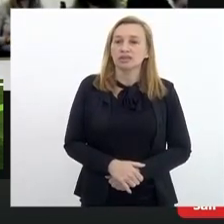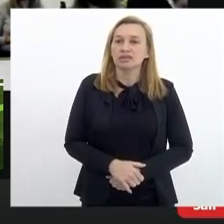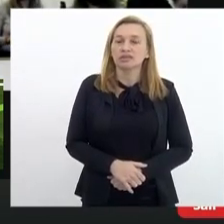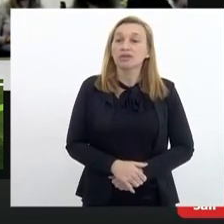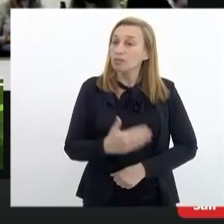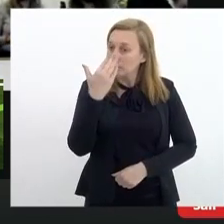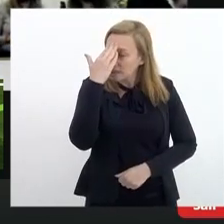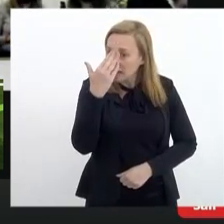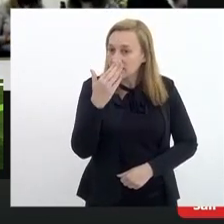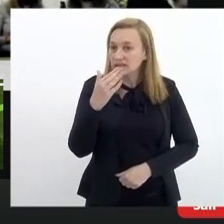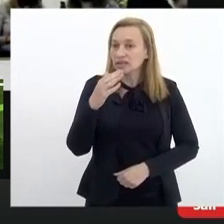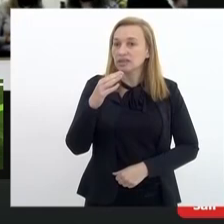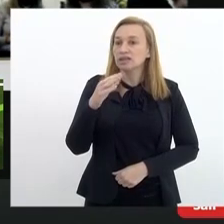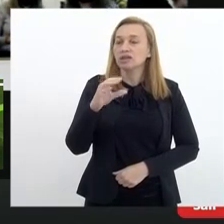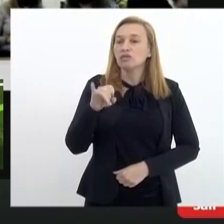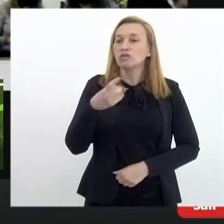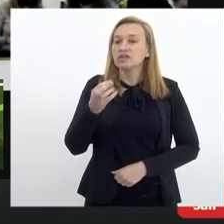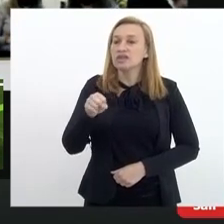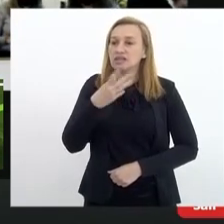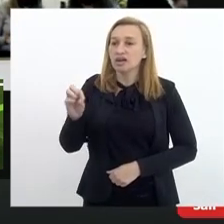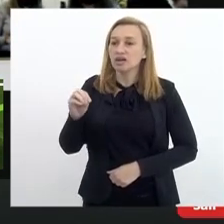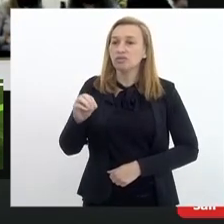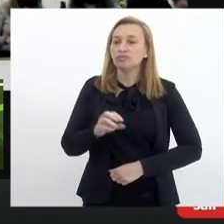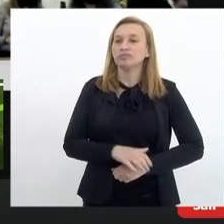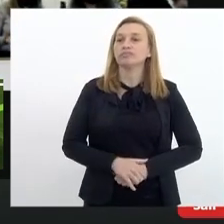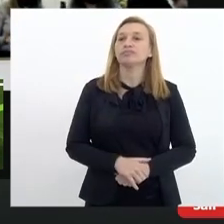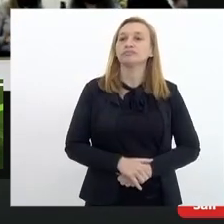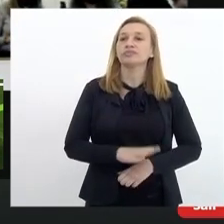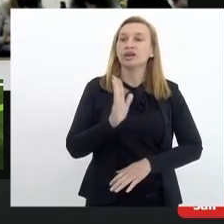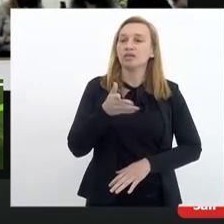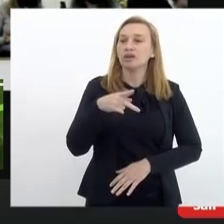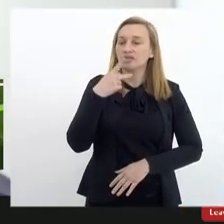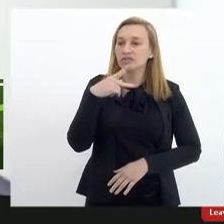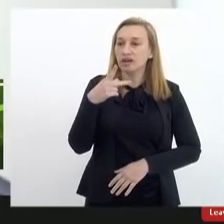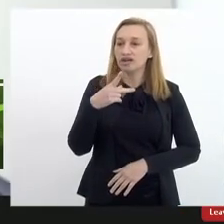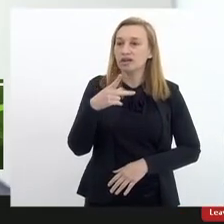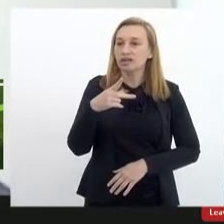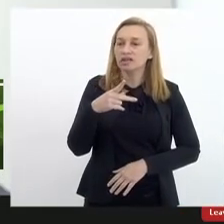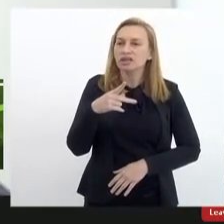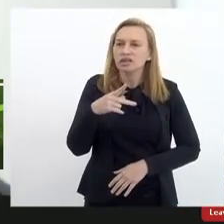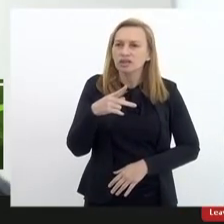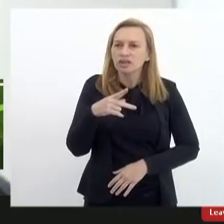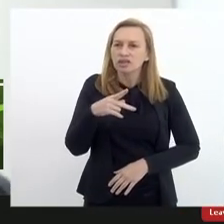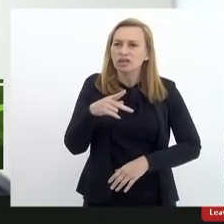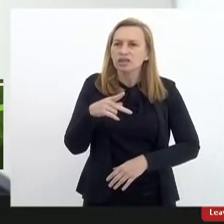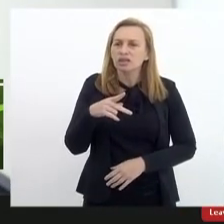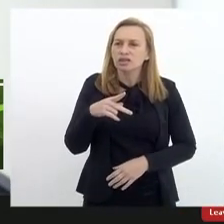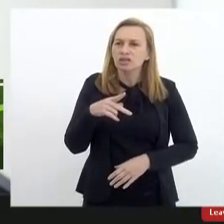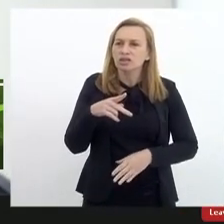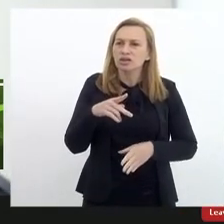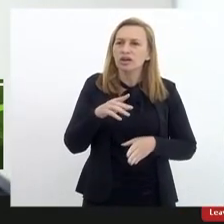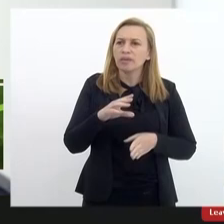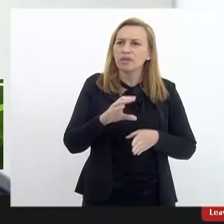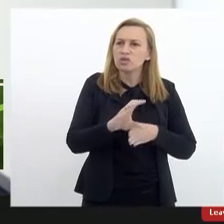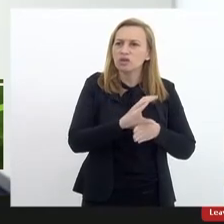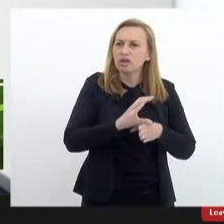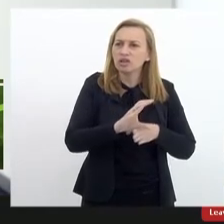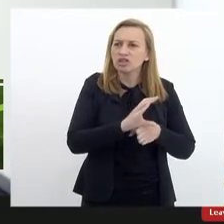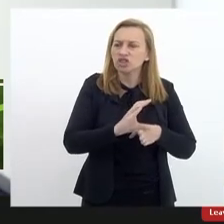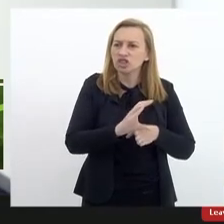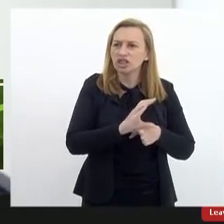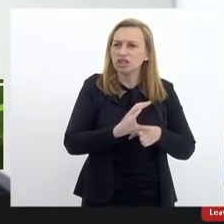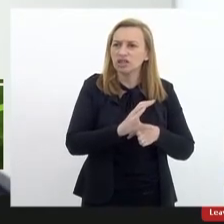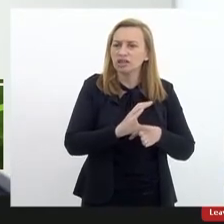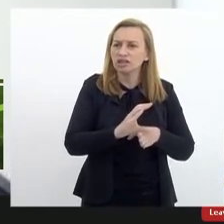obrigado Sãozinha passo a palavra agora para a Jane Faro conselheira bom dia